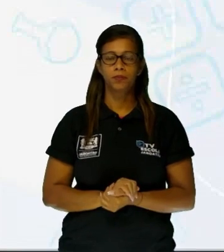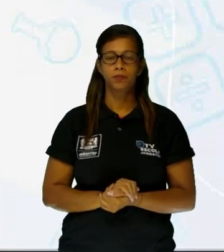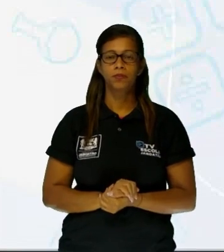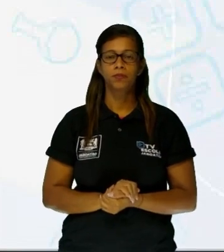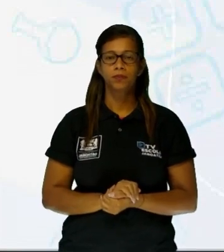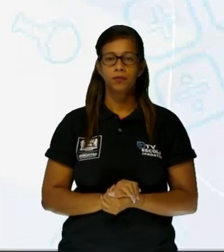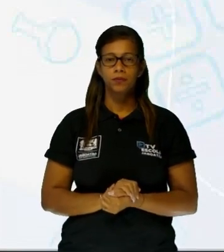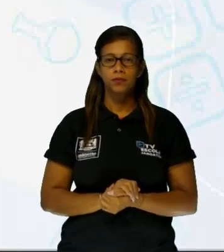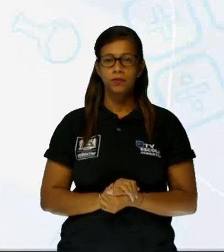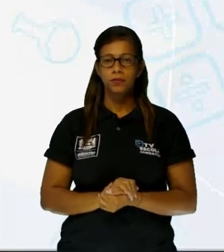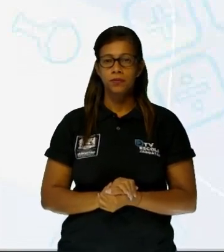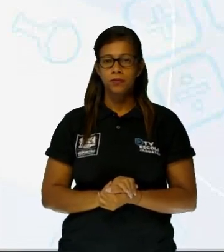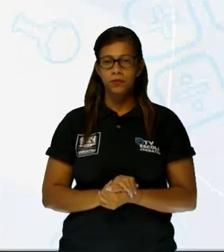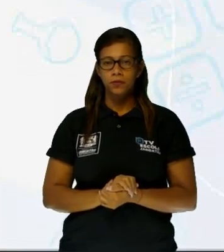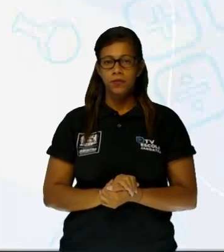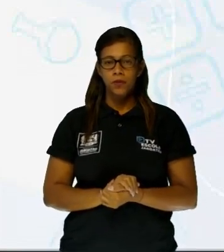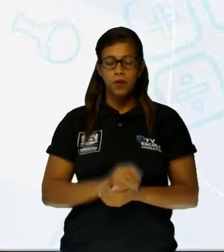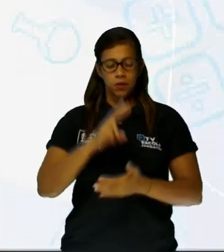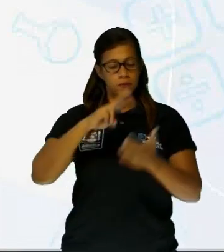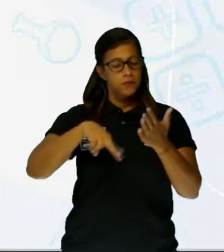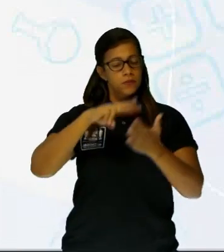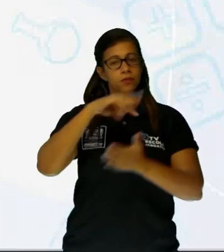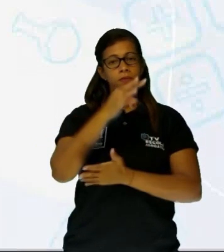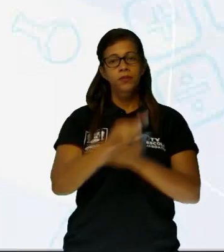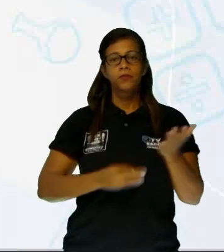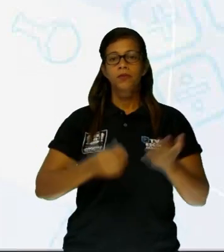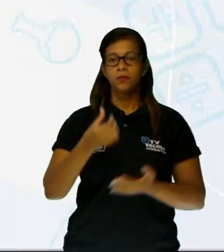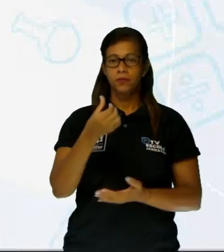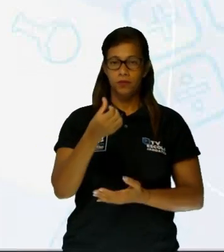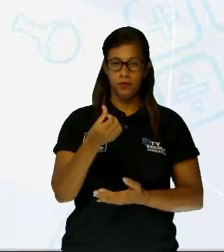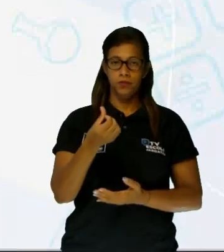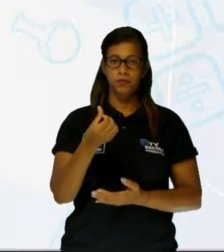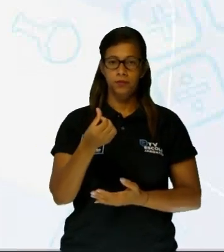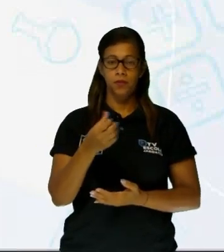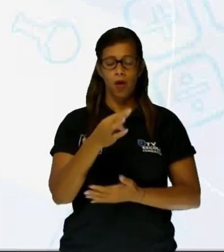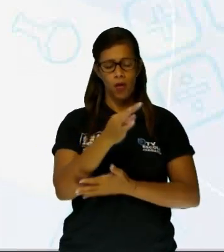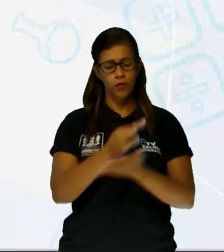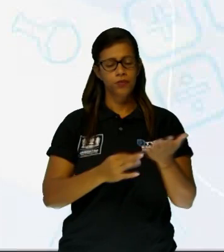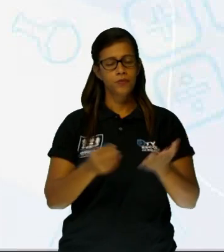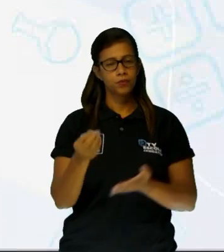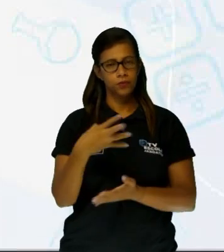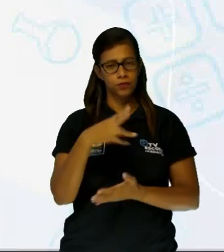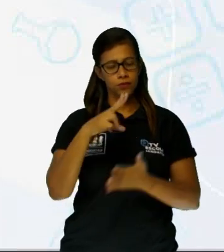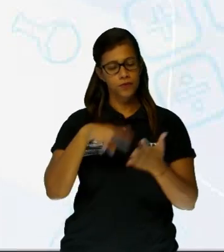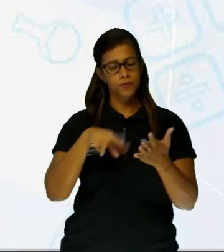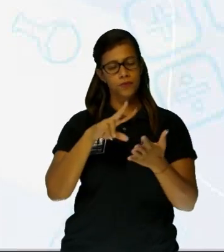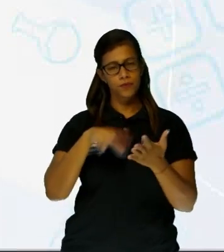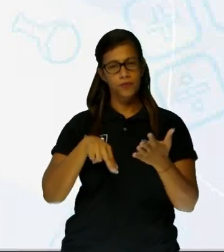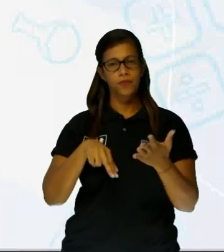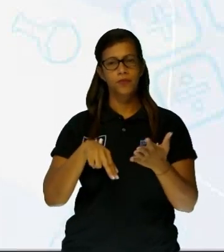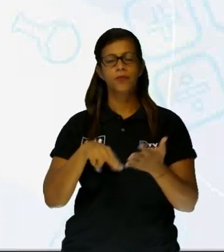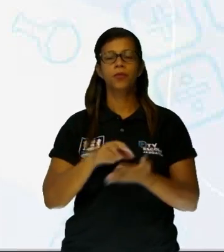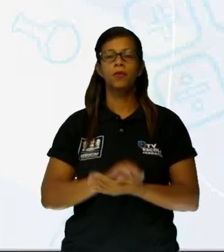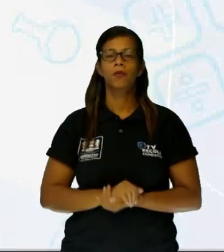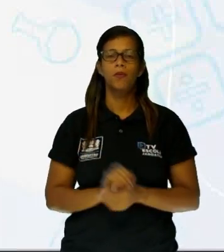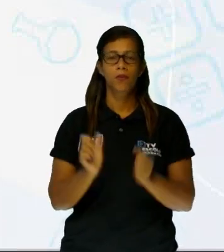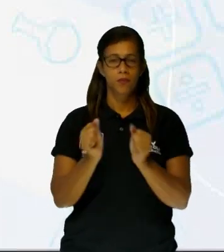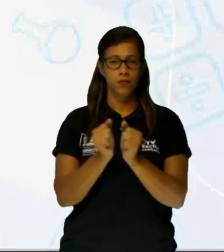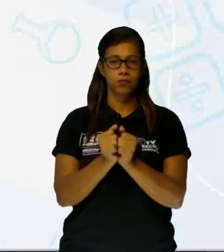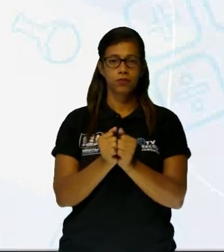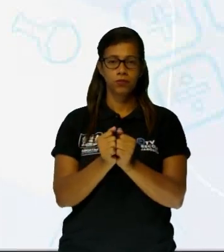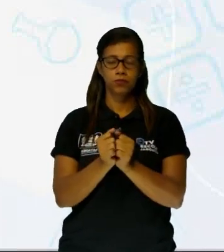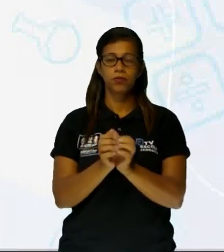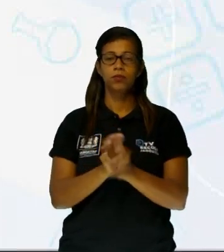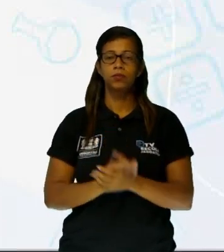Para essa próxima questão, gente tem que ler o texto 6. Como esse aqui é um textinho novo, eu vou ler com vocês. É um pouquinho grande, mas a gente vai ler juntos e aí